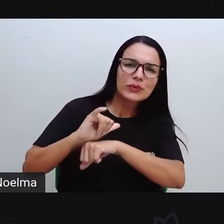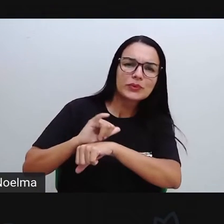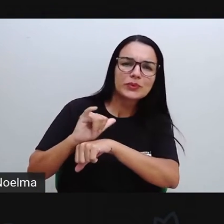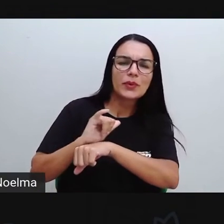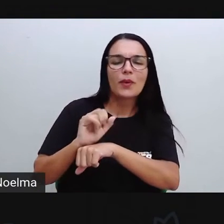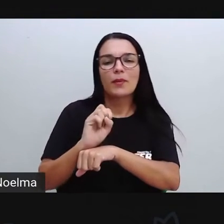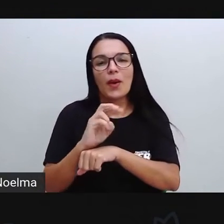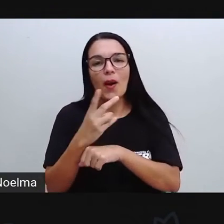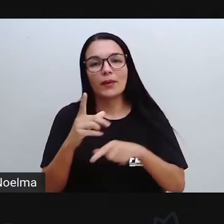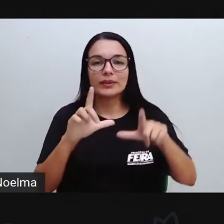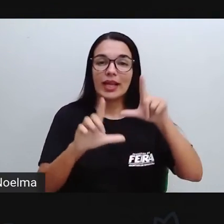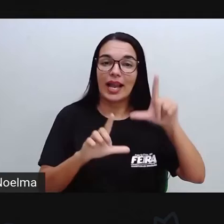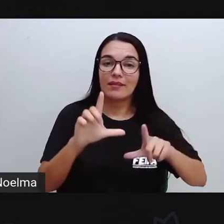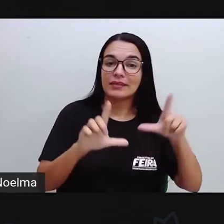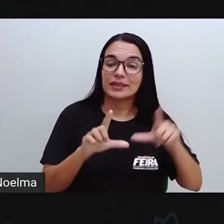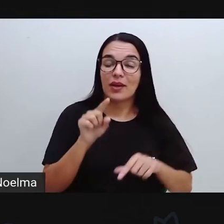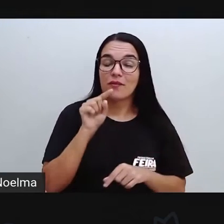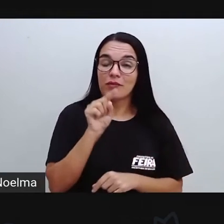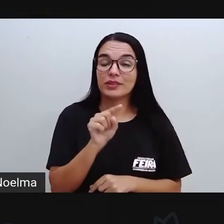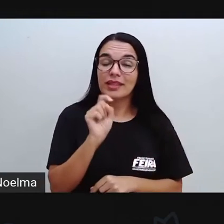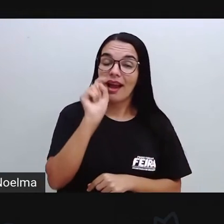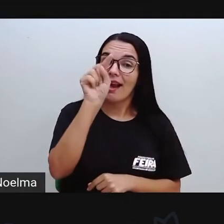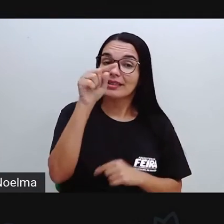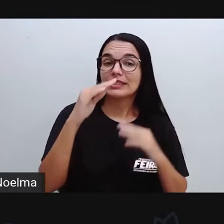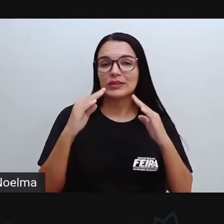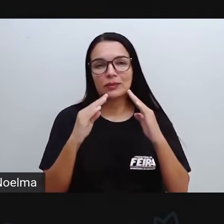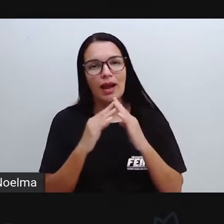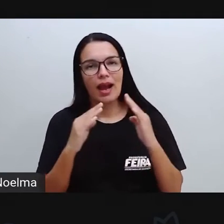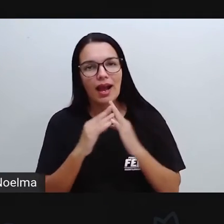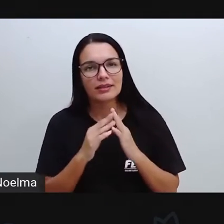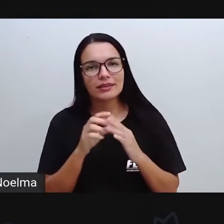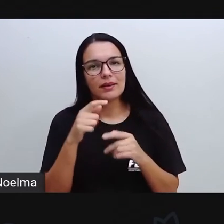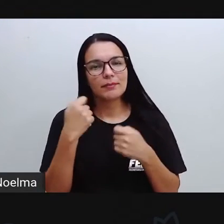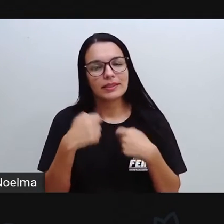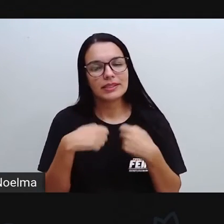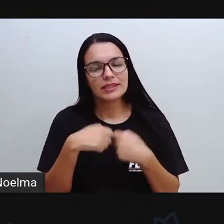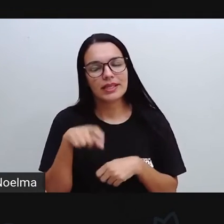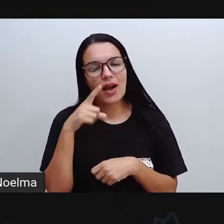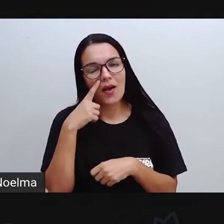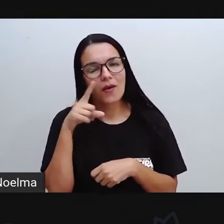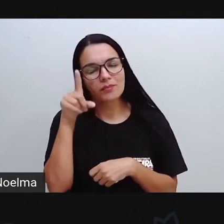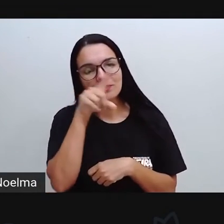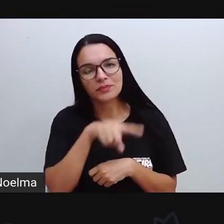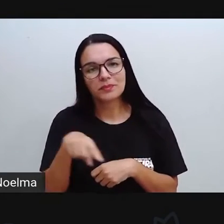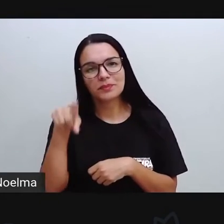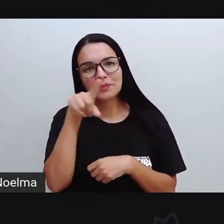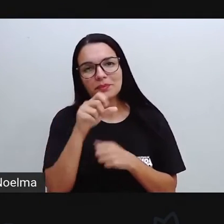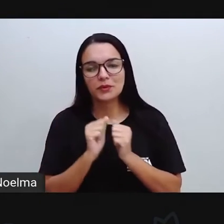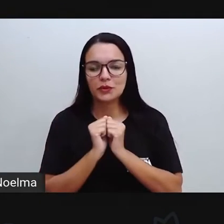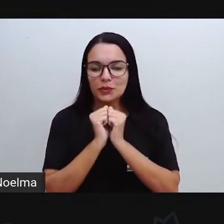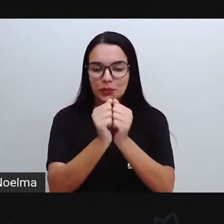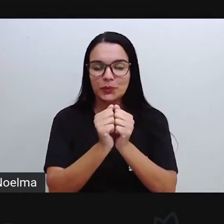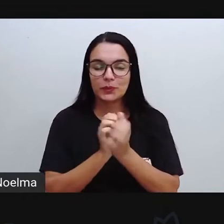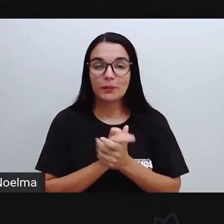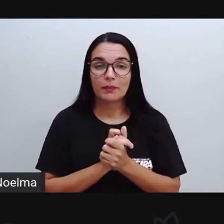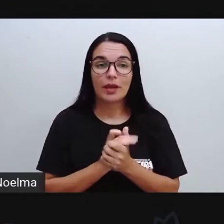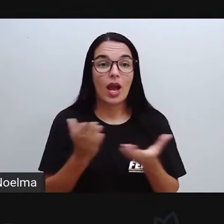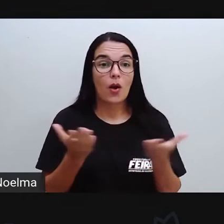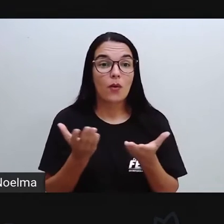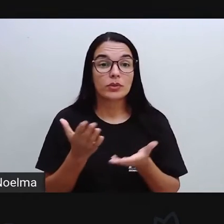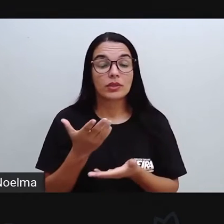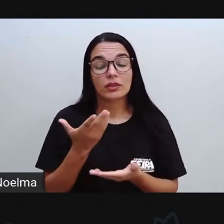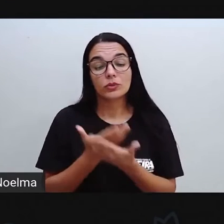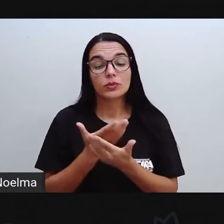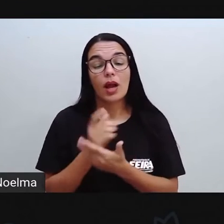televisão, estudando, observando, aprendendo junto com vocês. E agora a gente vai saber sobre o que nós